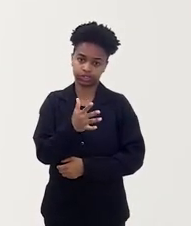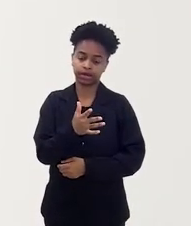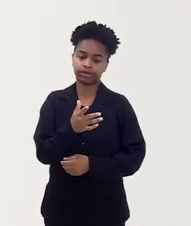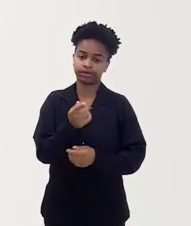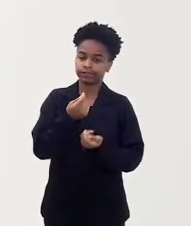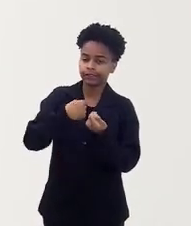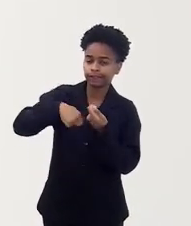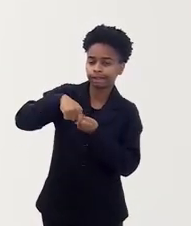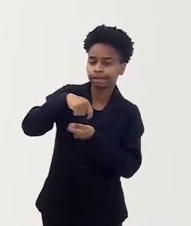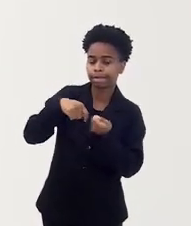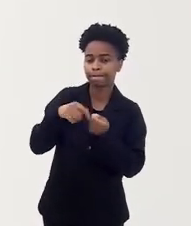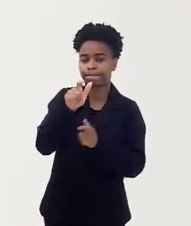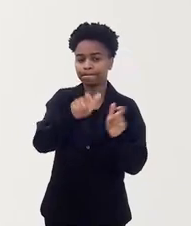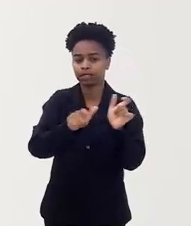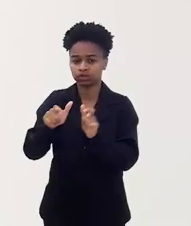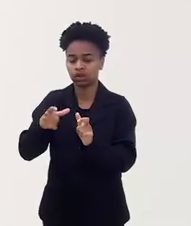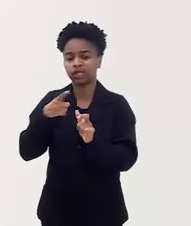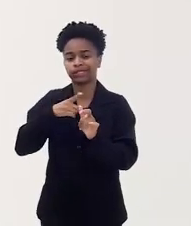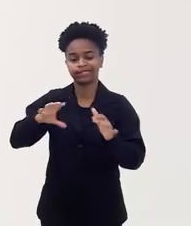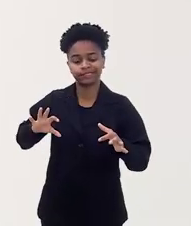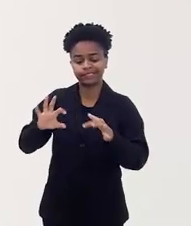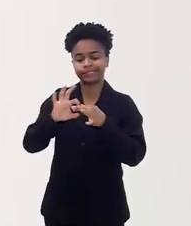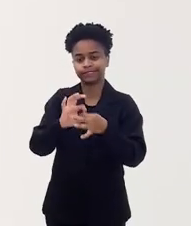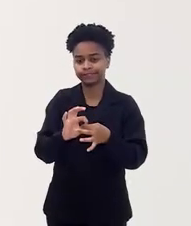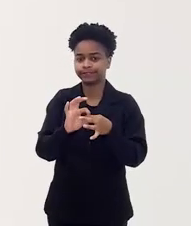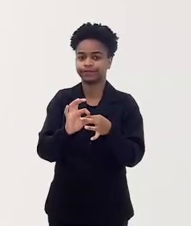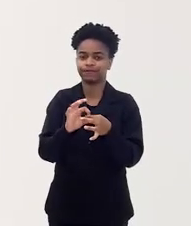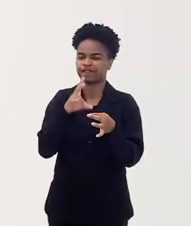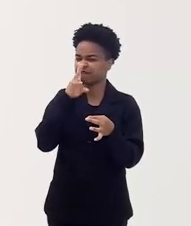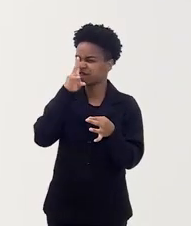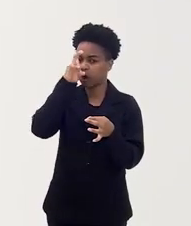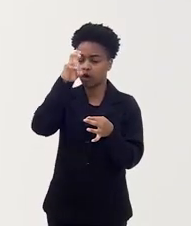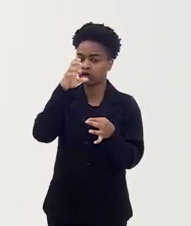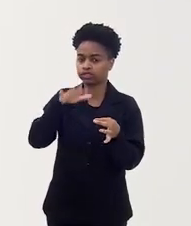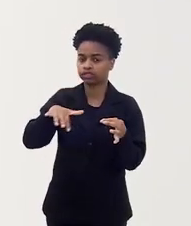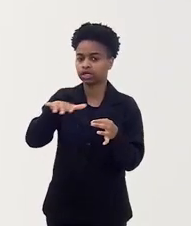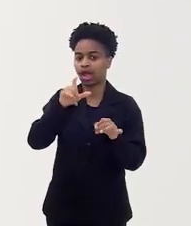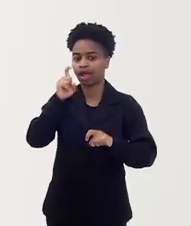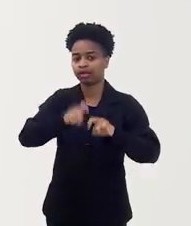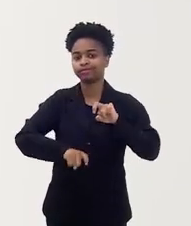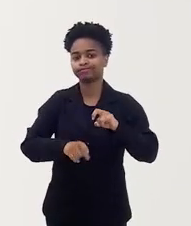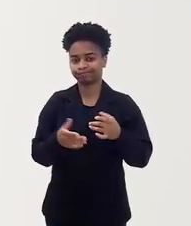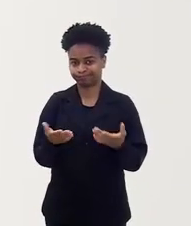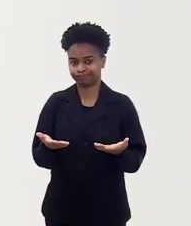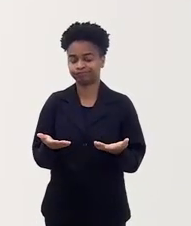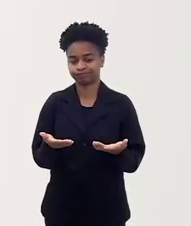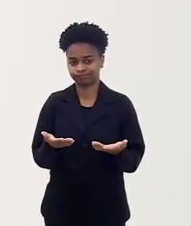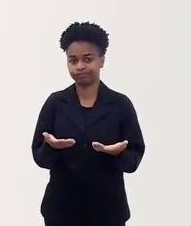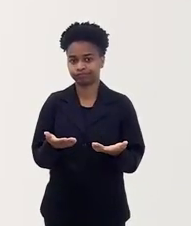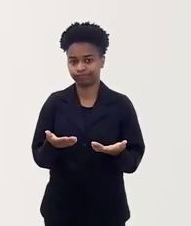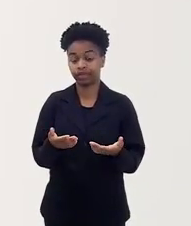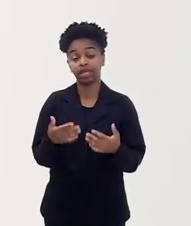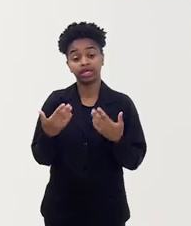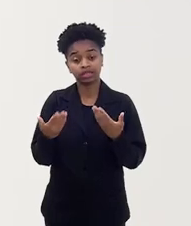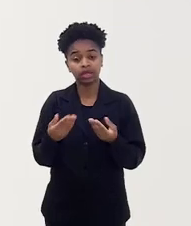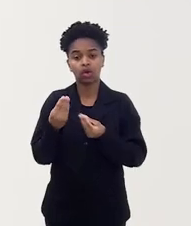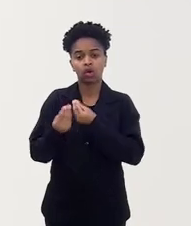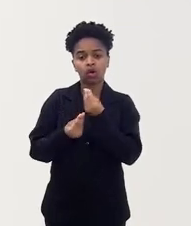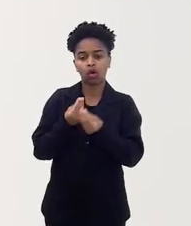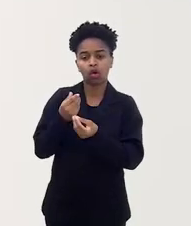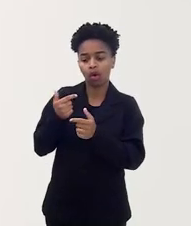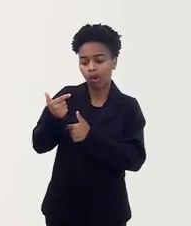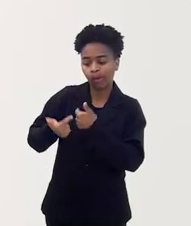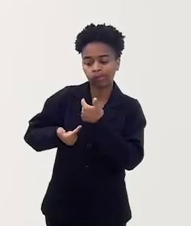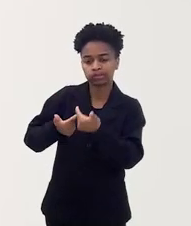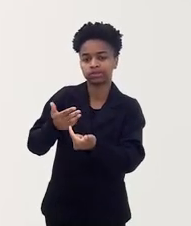tráfico de pessoas tem uma fortíssima conotação sexual para desenvolvimento de